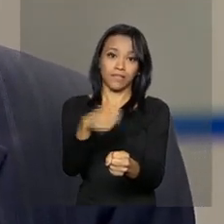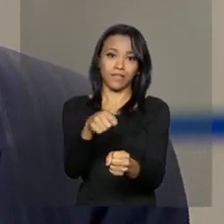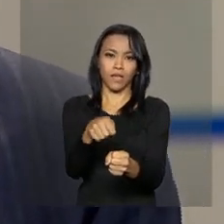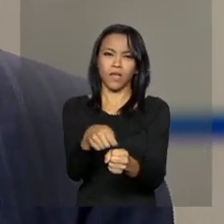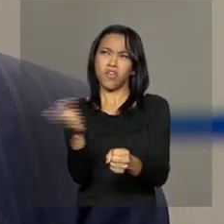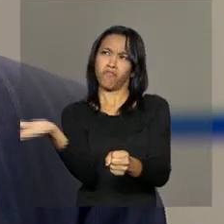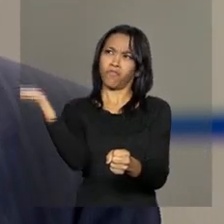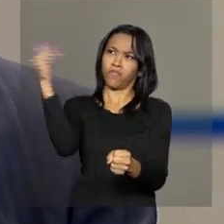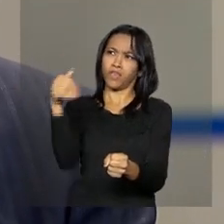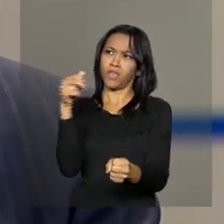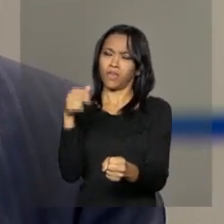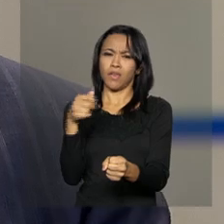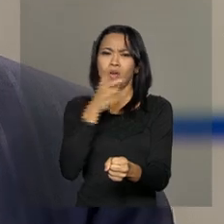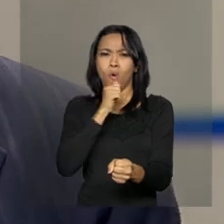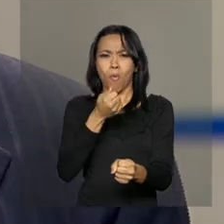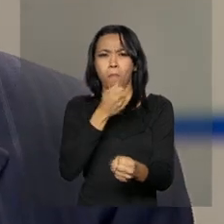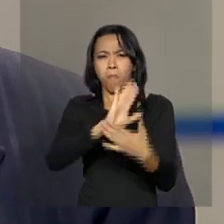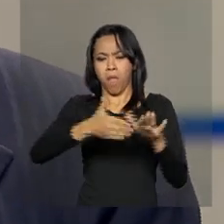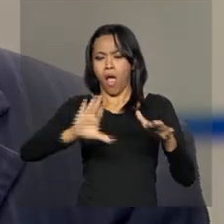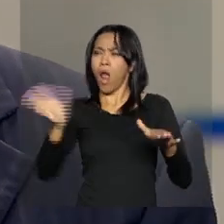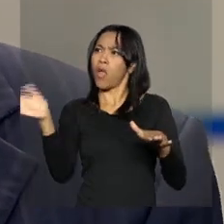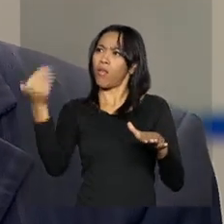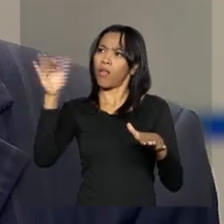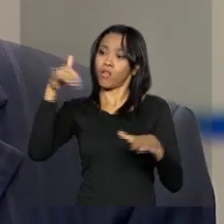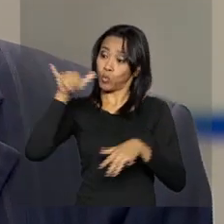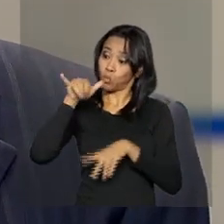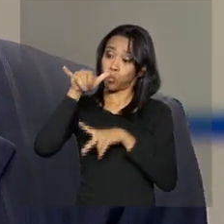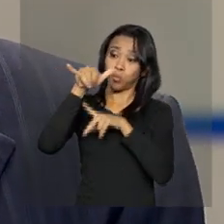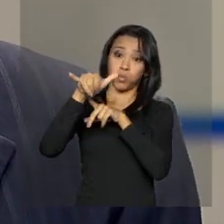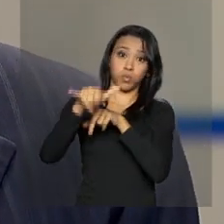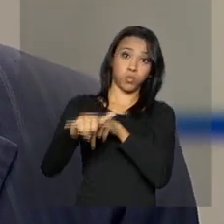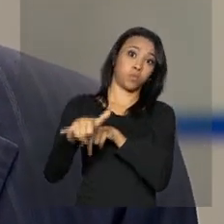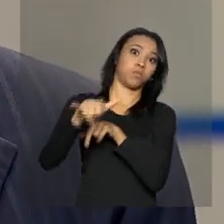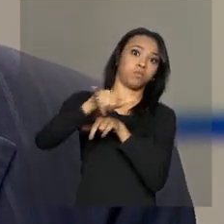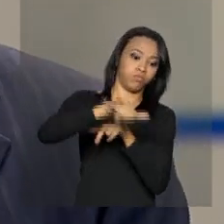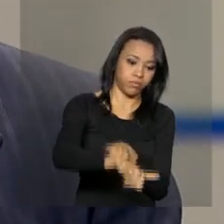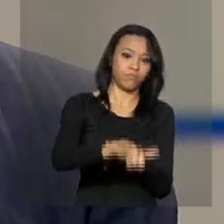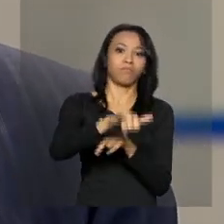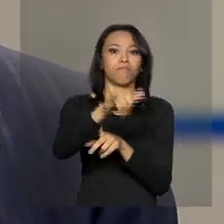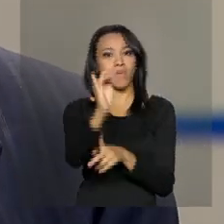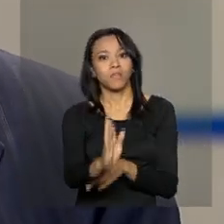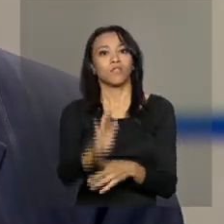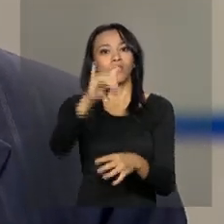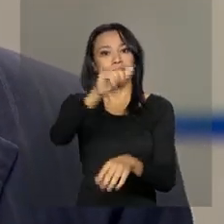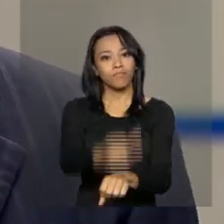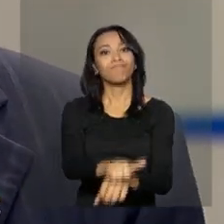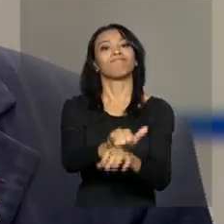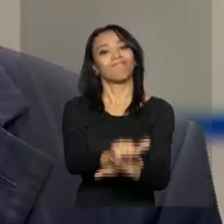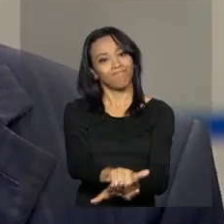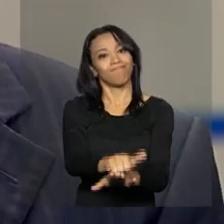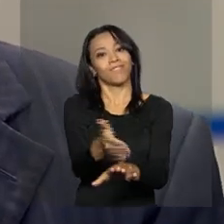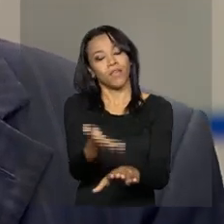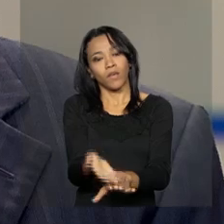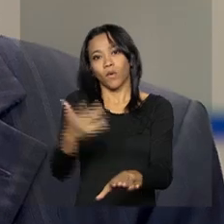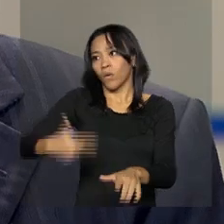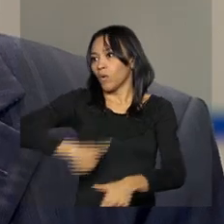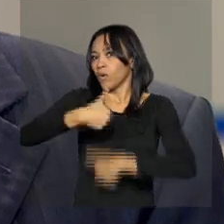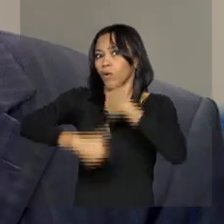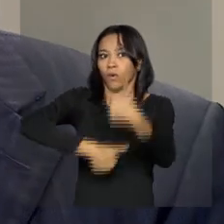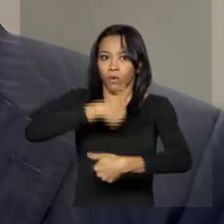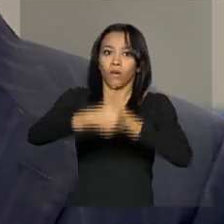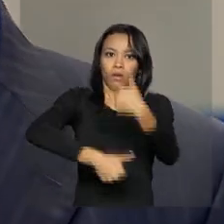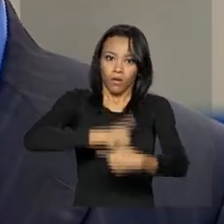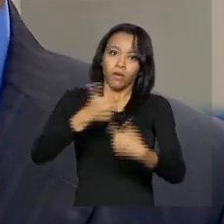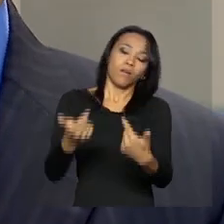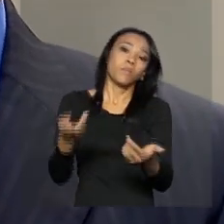cruzar o Atlântico. Então, você trazer de avião uma chama é sempre uma questão muito complicada. Então, a operação logística é muito importante.